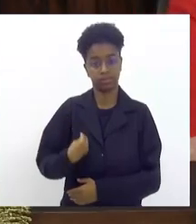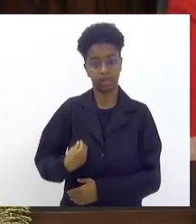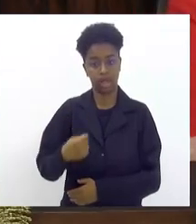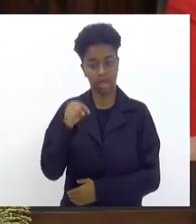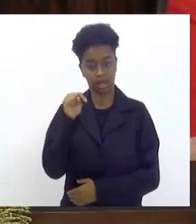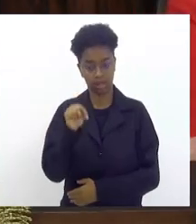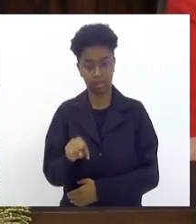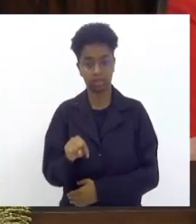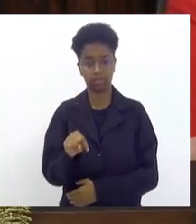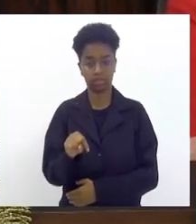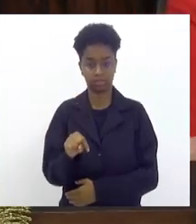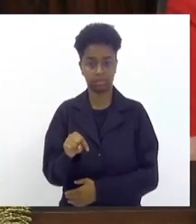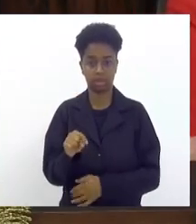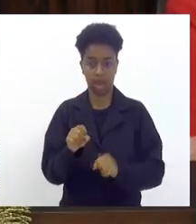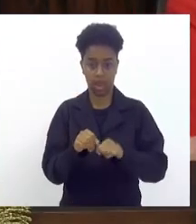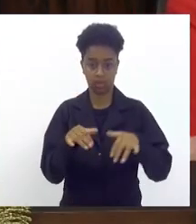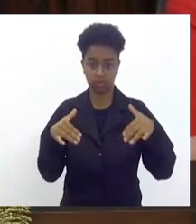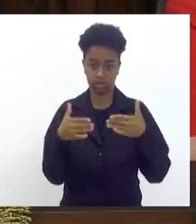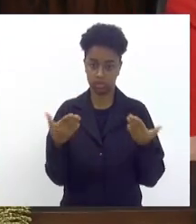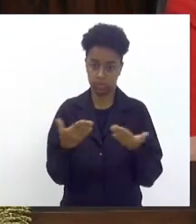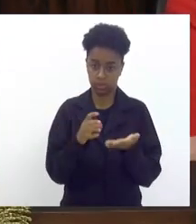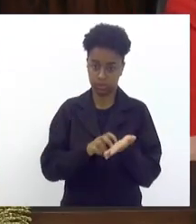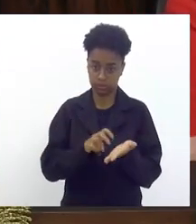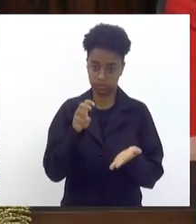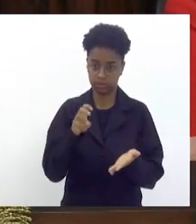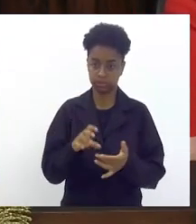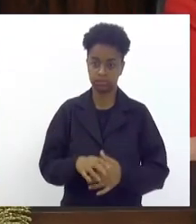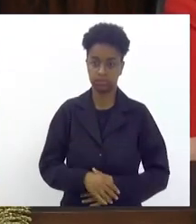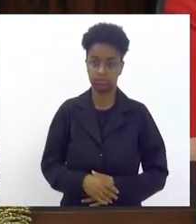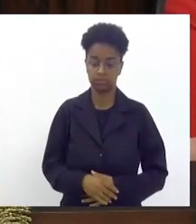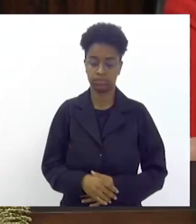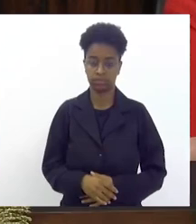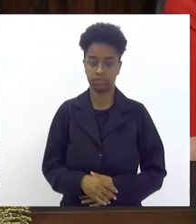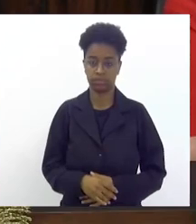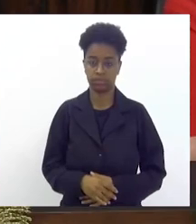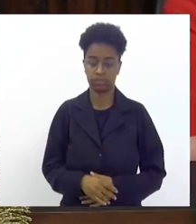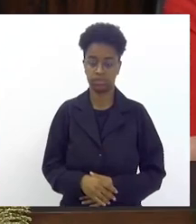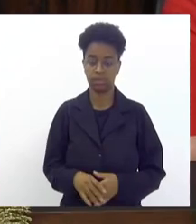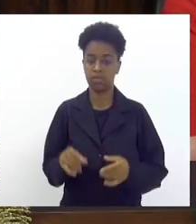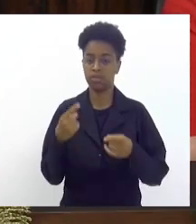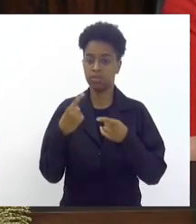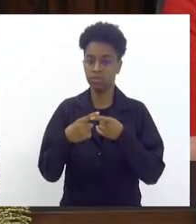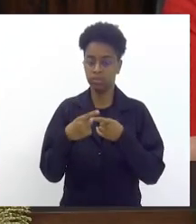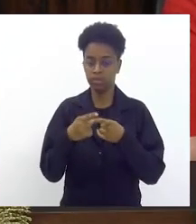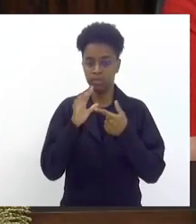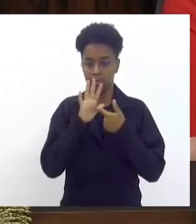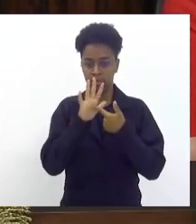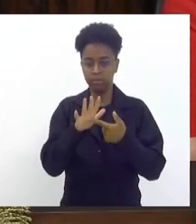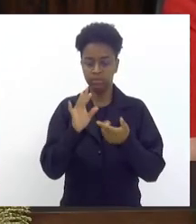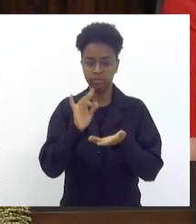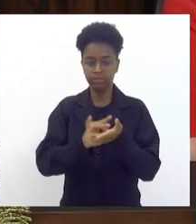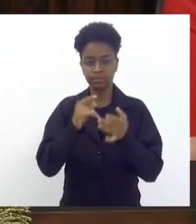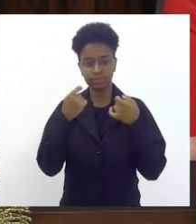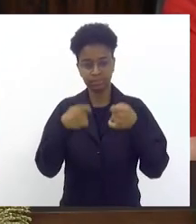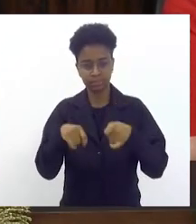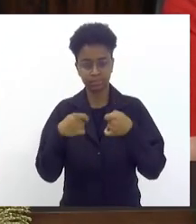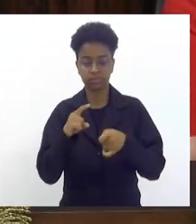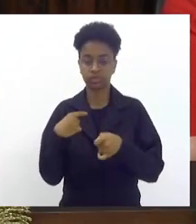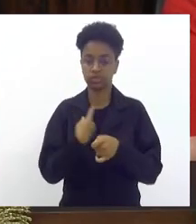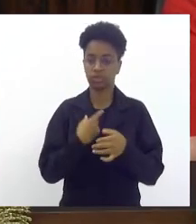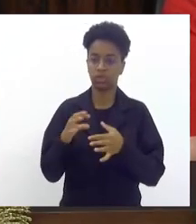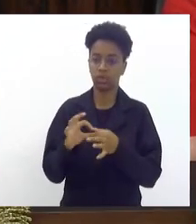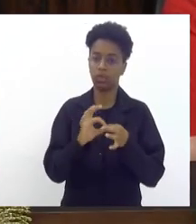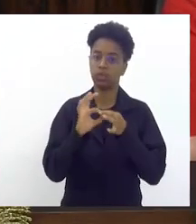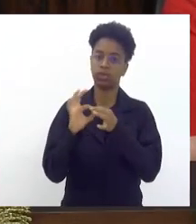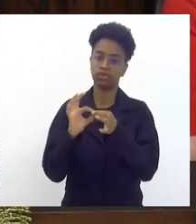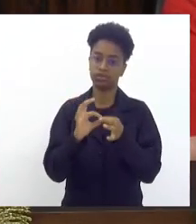dessa audiência na manhã de hoje porque mostra a necessidade da gente estar se unindo